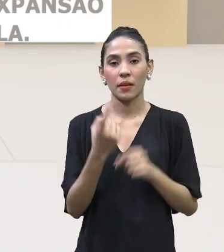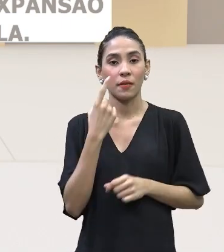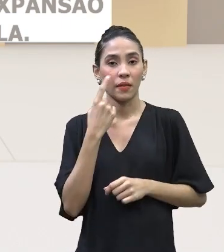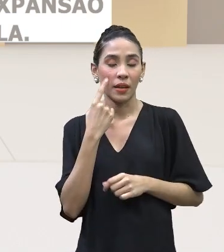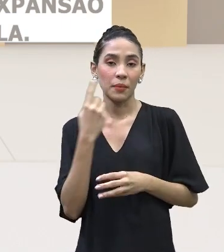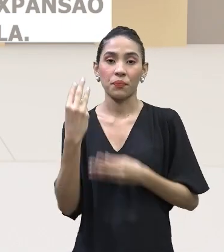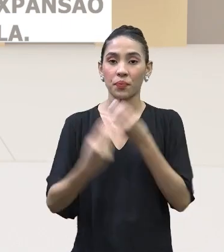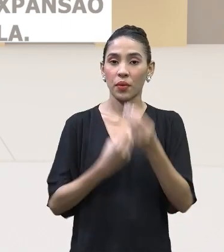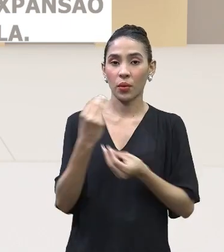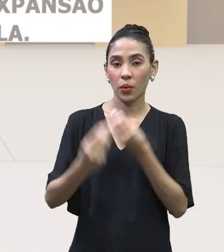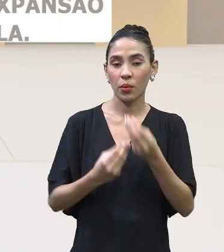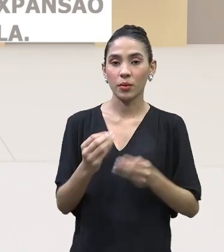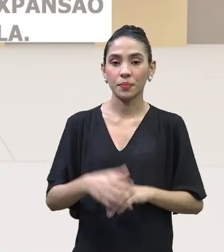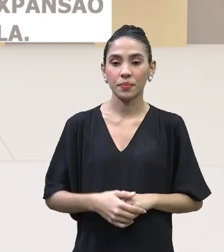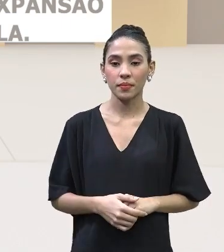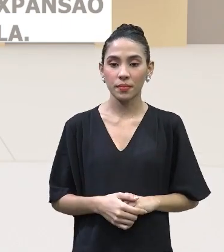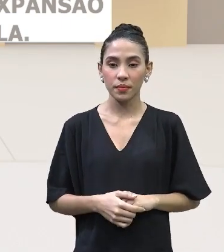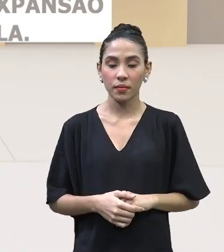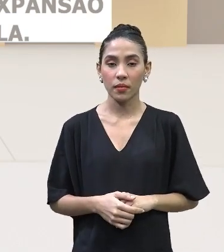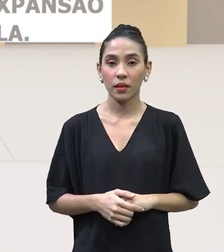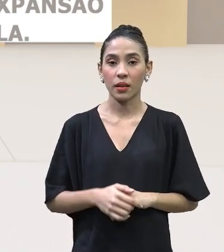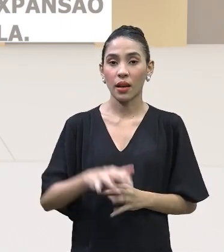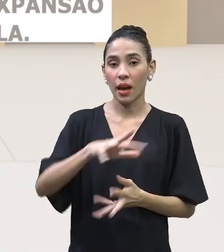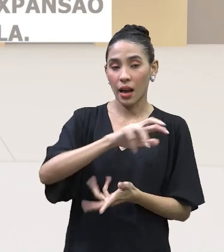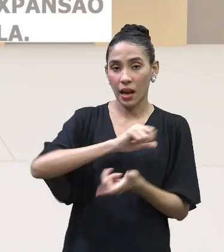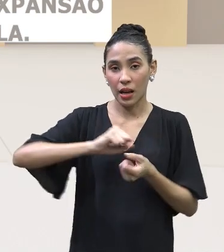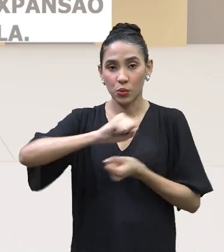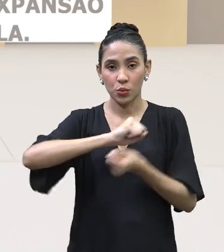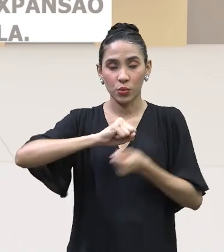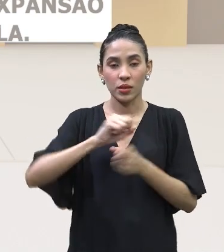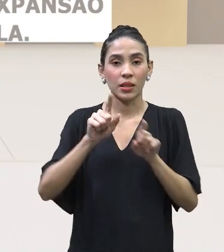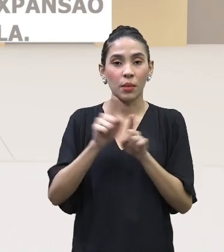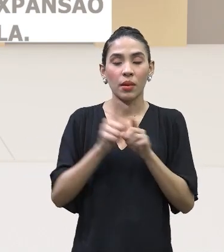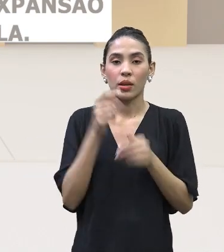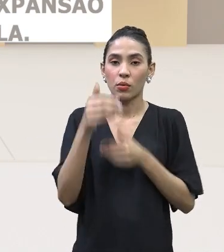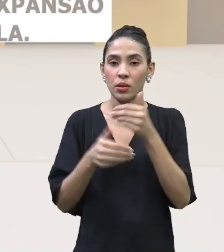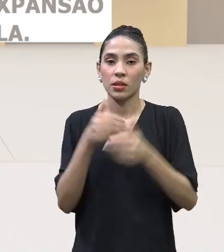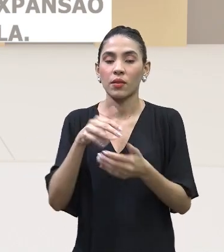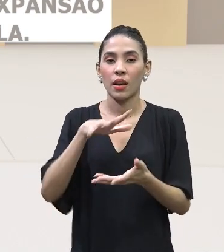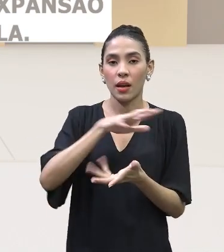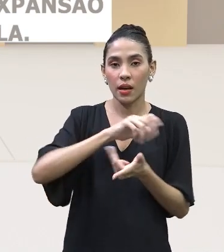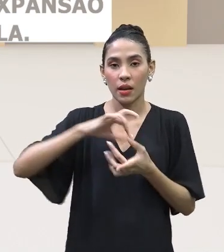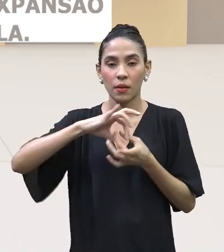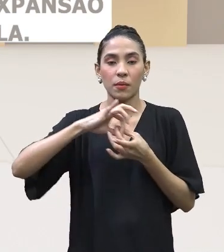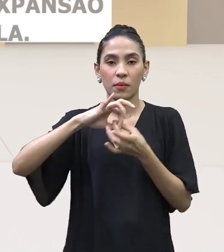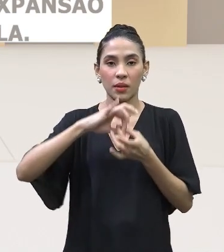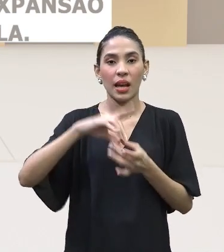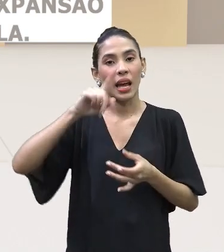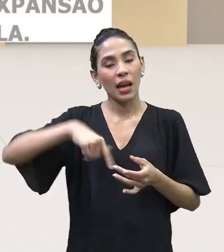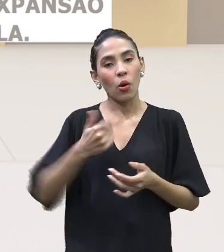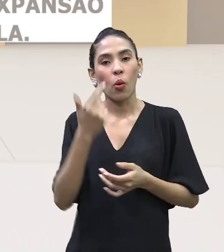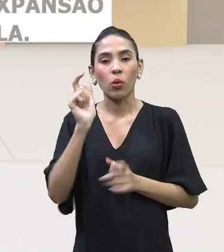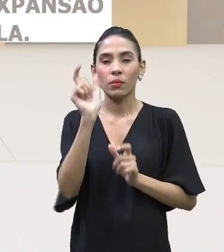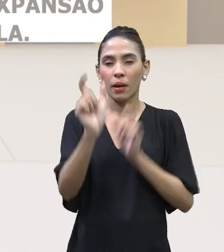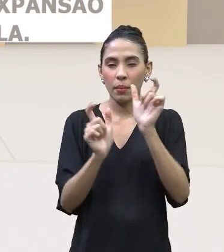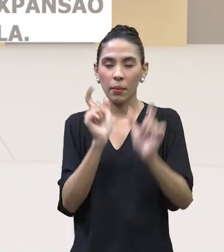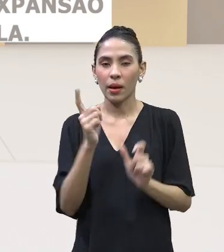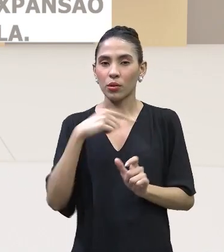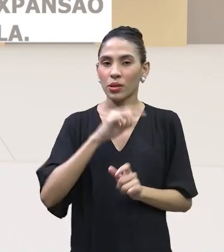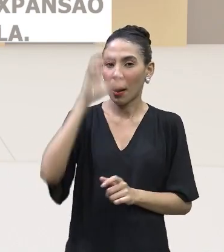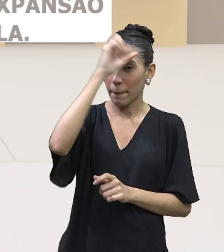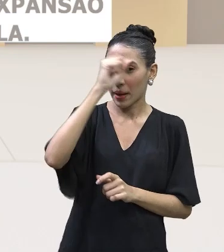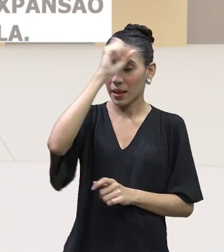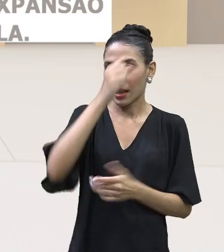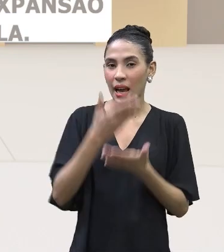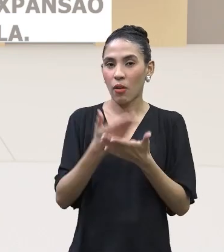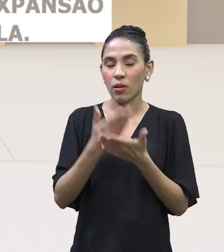verificar como a sustentabilidade, o desenvolvimento sustentável, que são outros termos que a gente vai aprender nas aulas mais à frente,